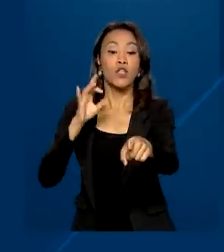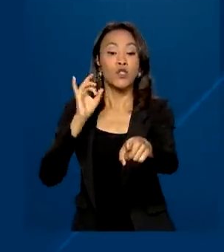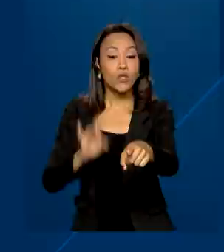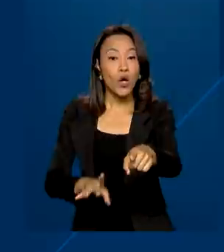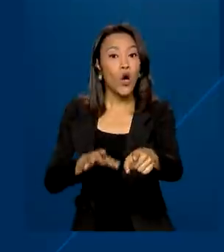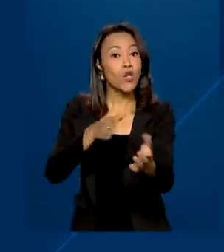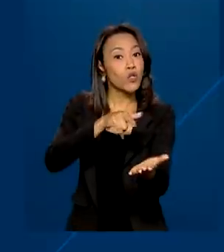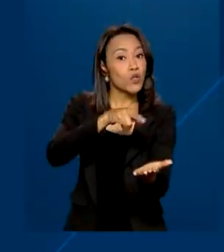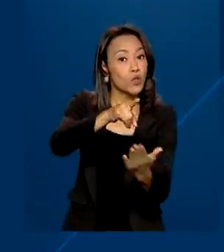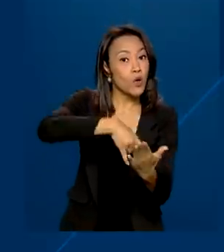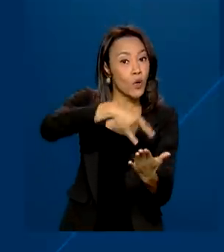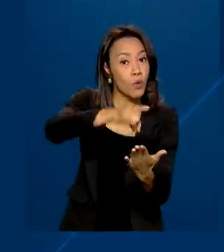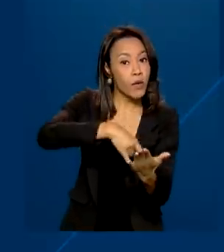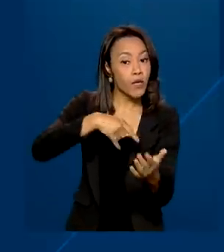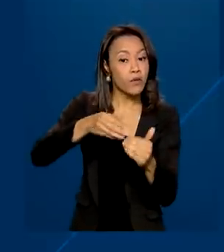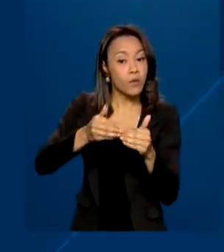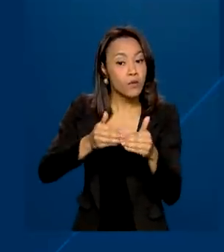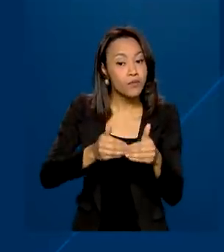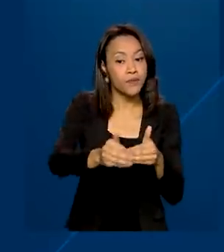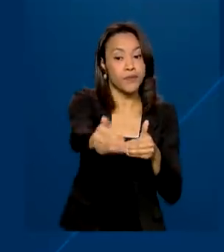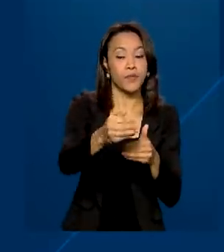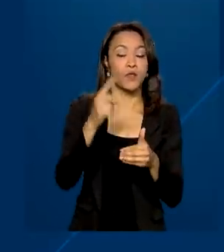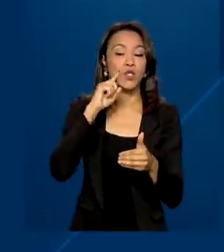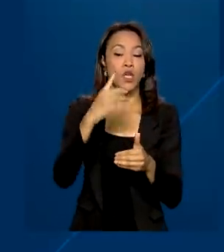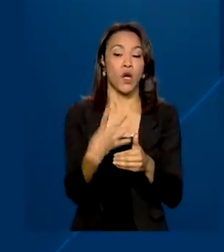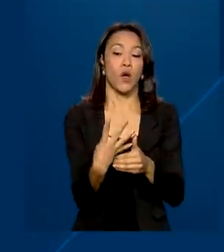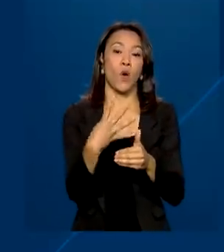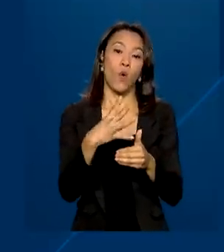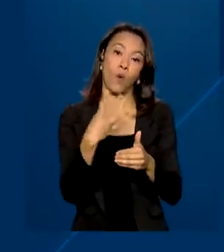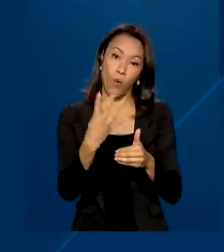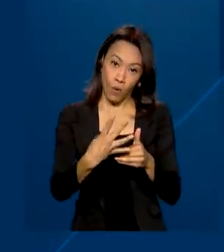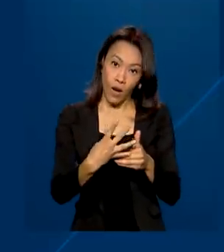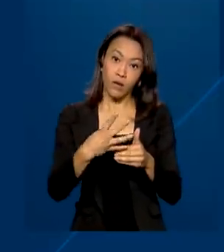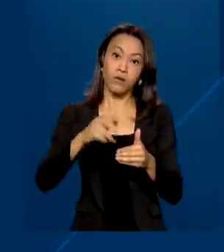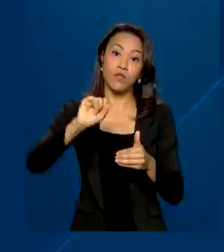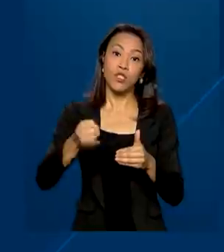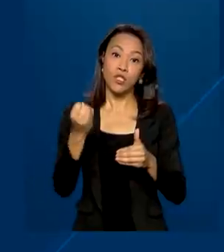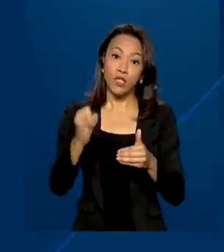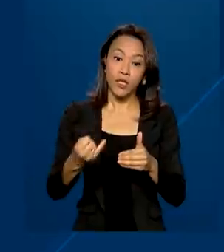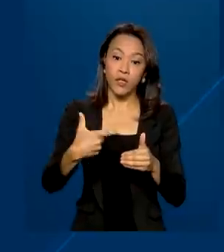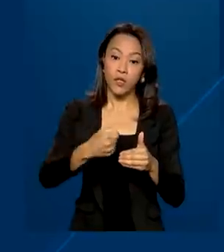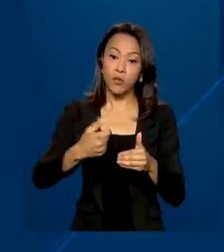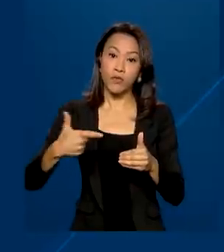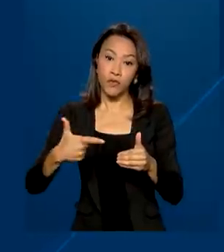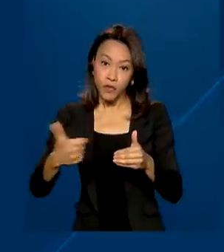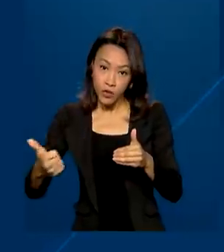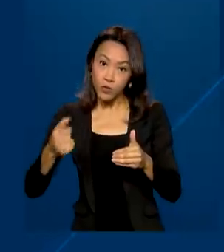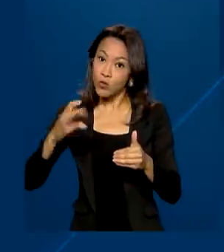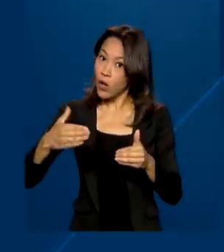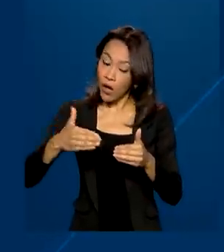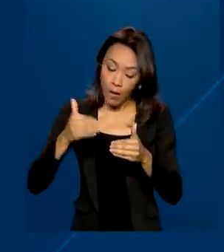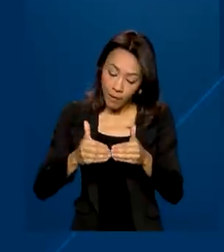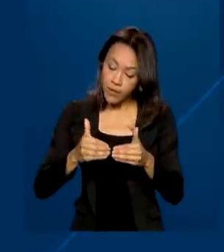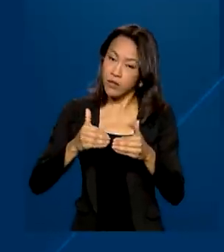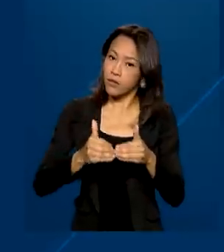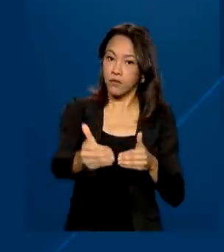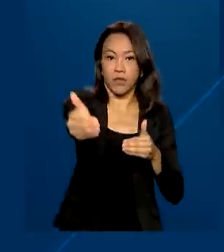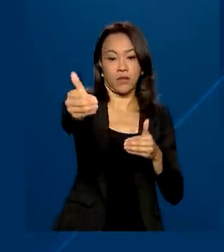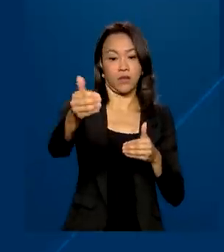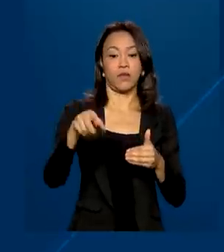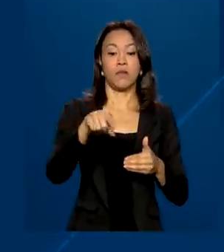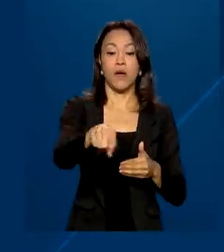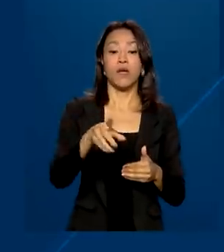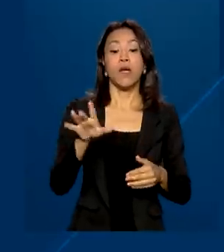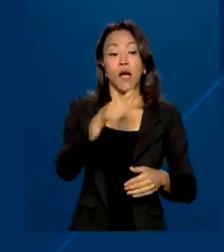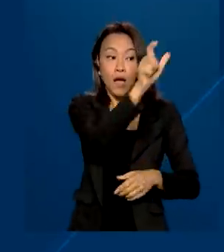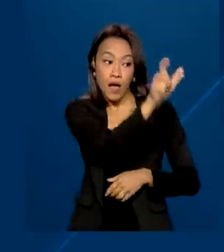emitidos a partir de 4 de janeiro de 2021. Para fazer a transação de forma digital, tanto o vendedor